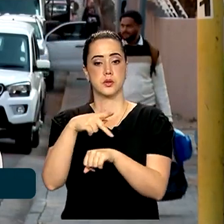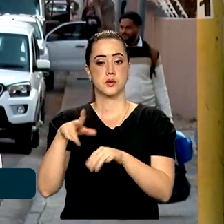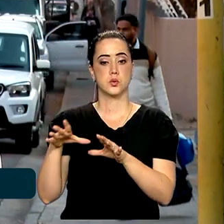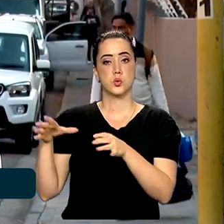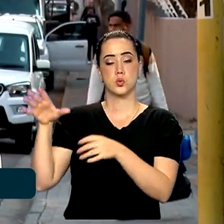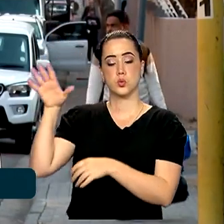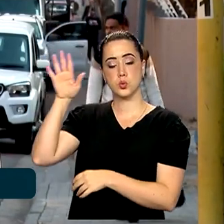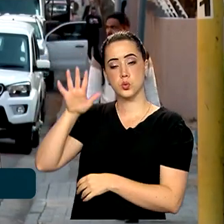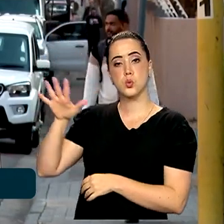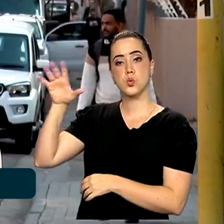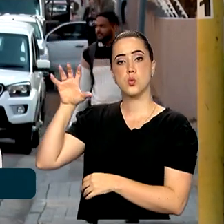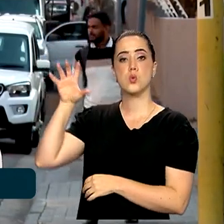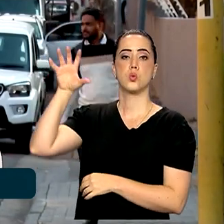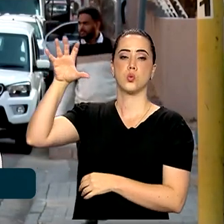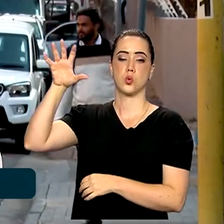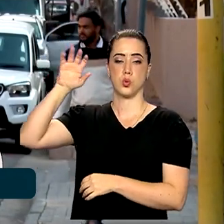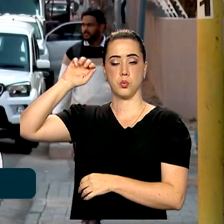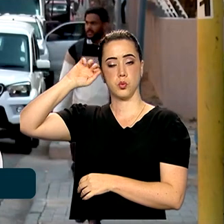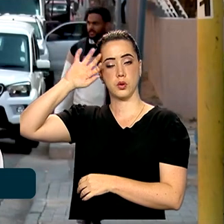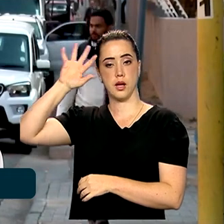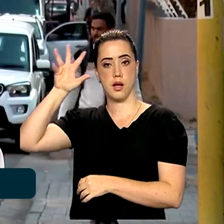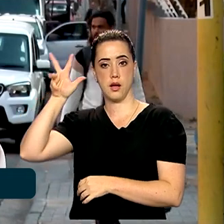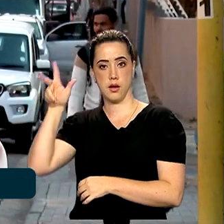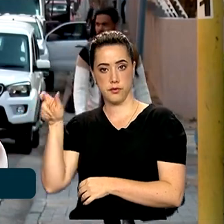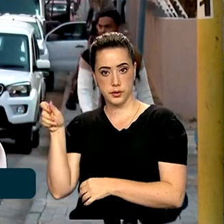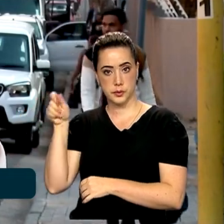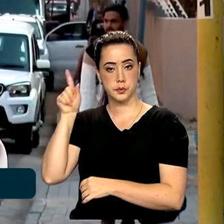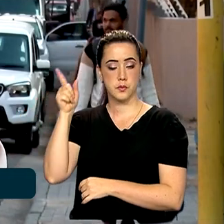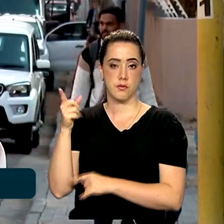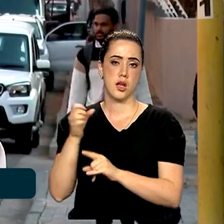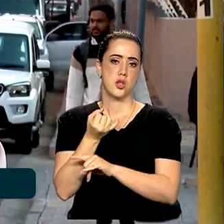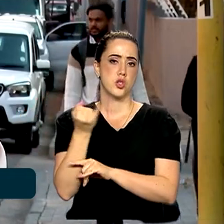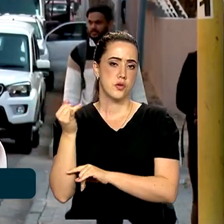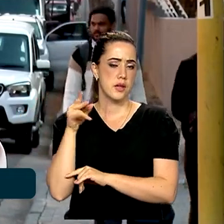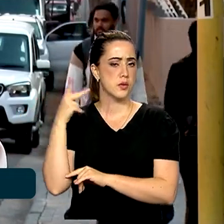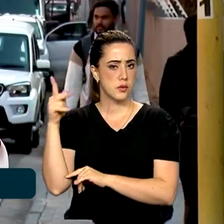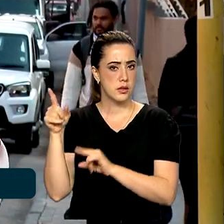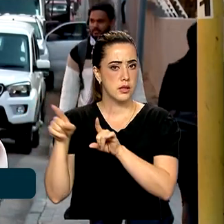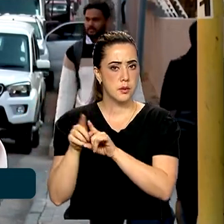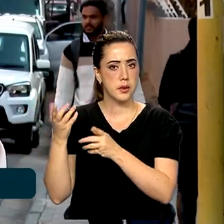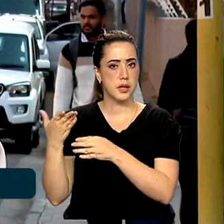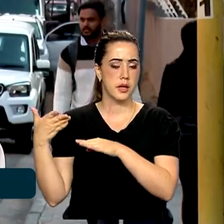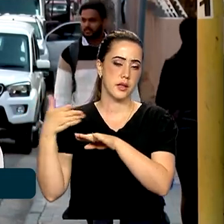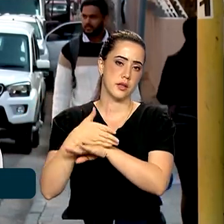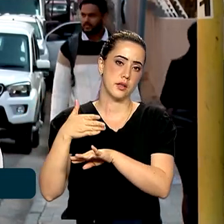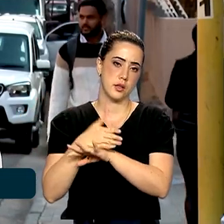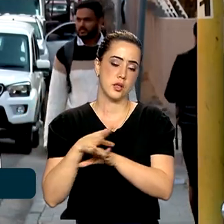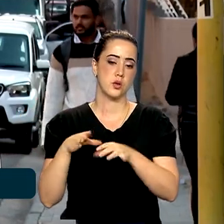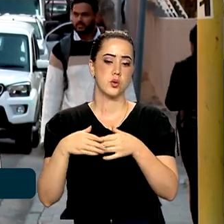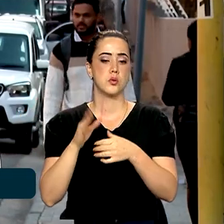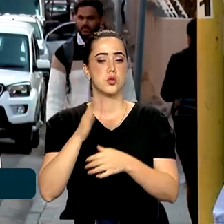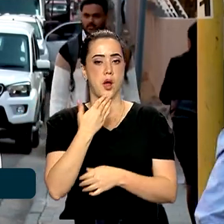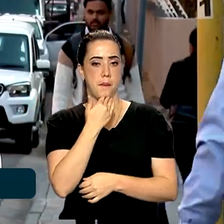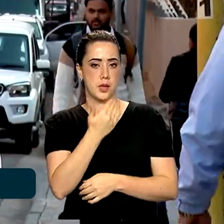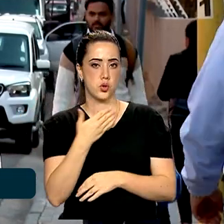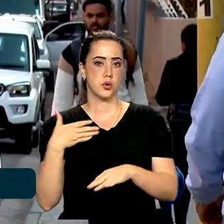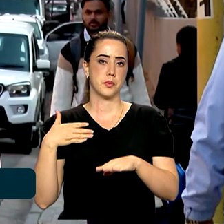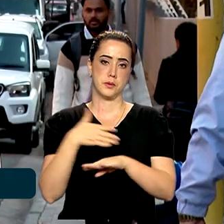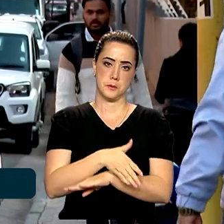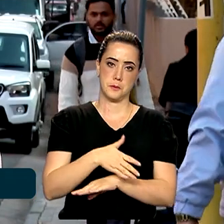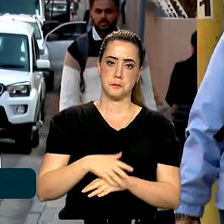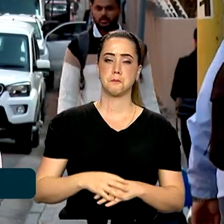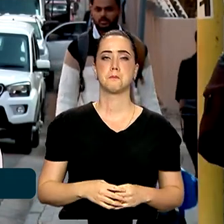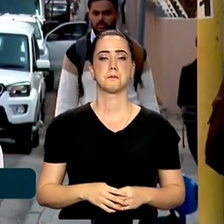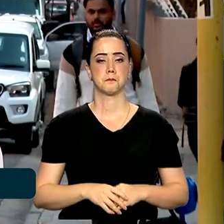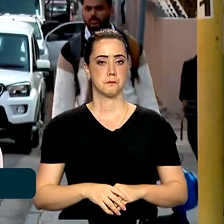do continente africano. Muitos deles, inclusive, também querem fazer parte do bloco e já manifestaram interesse em se